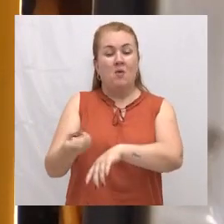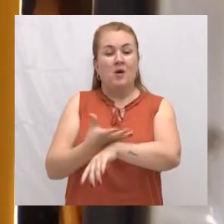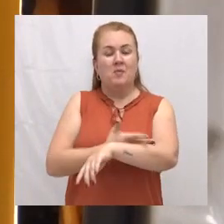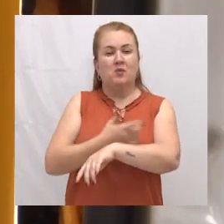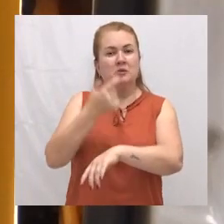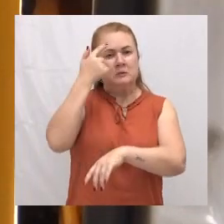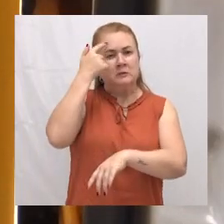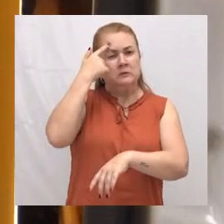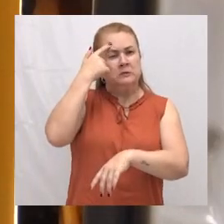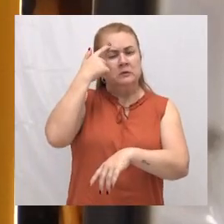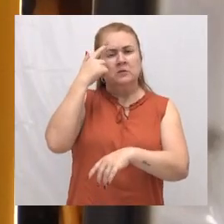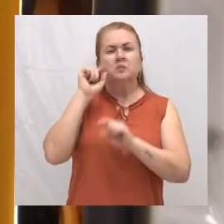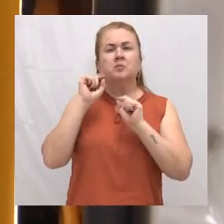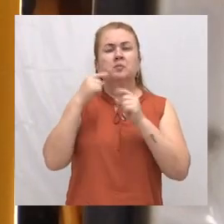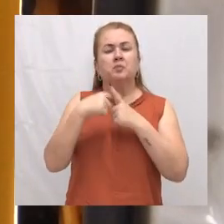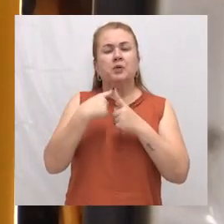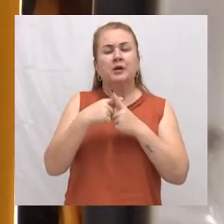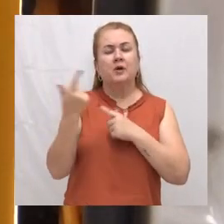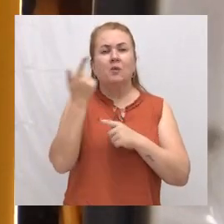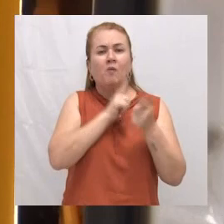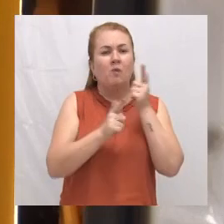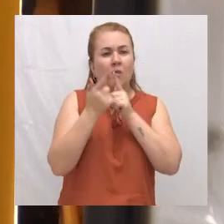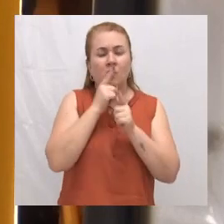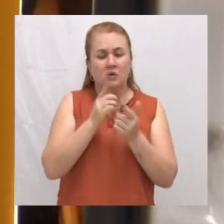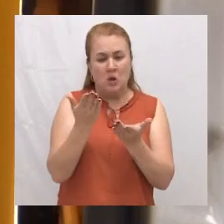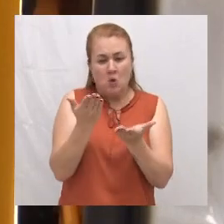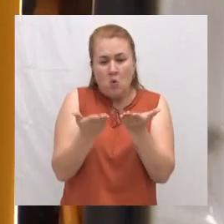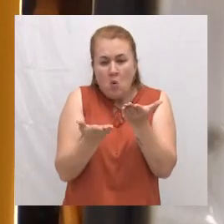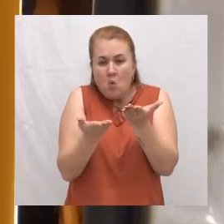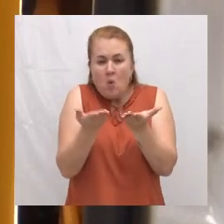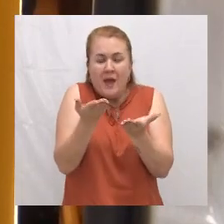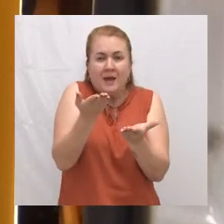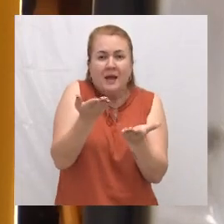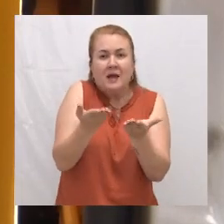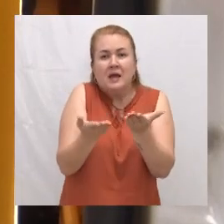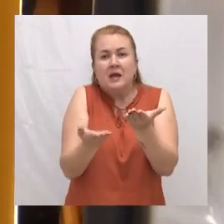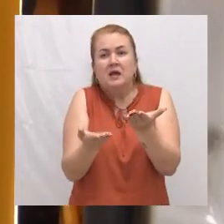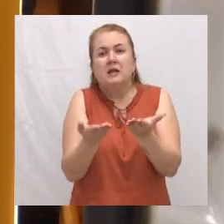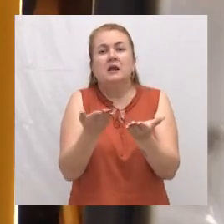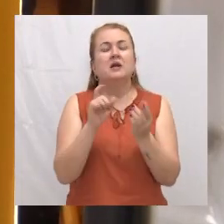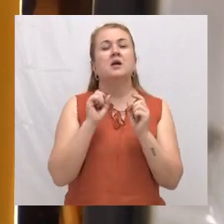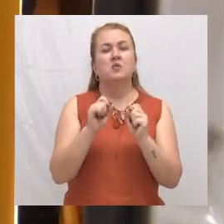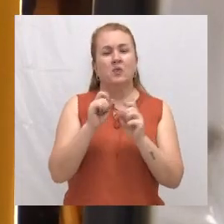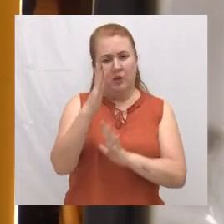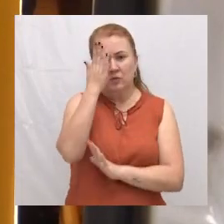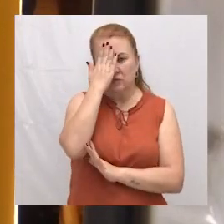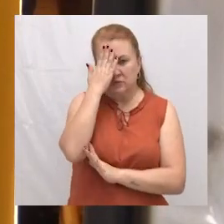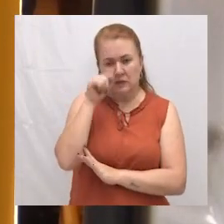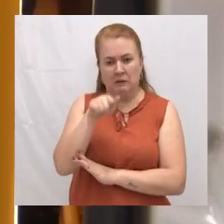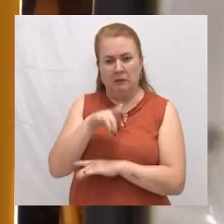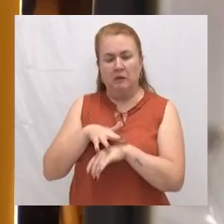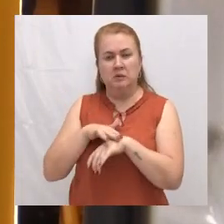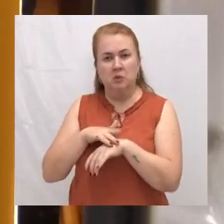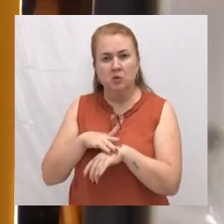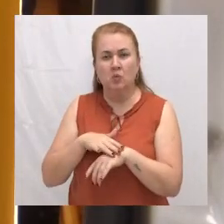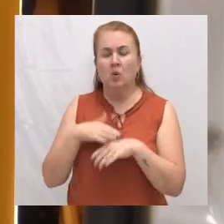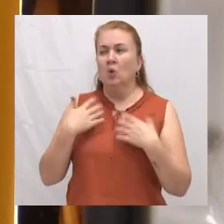Você manter o equilíbrio, você sabendo que você está lidando com uma doença